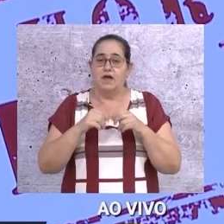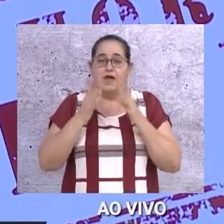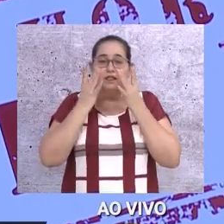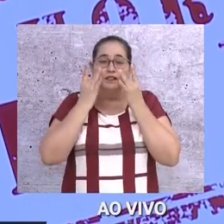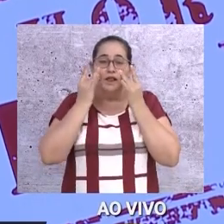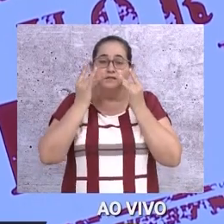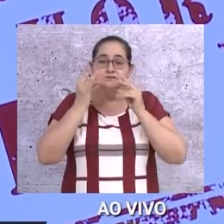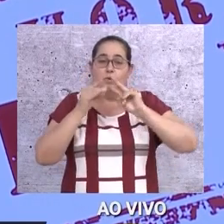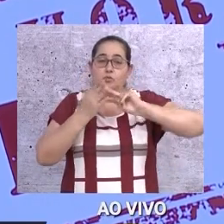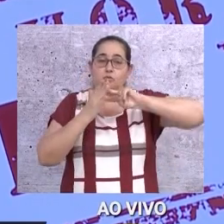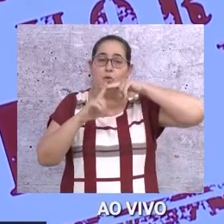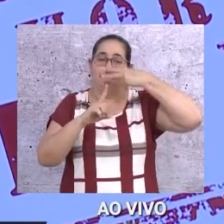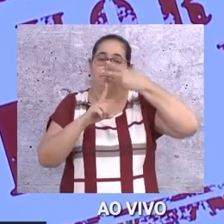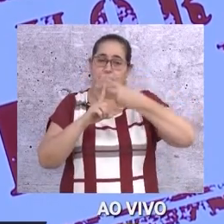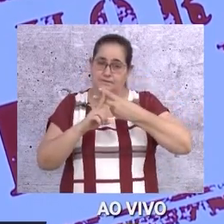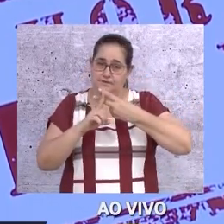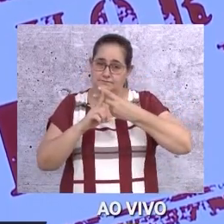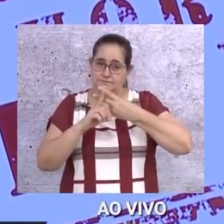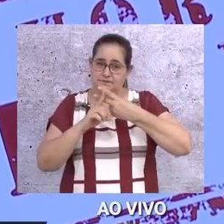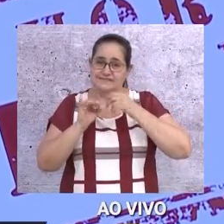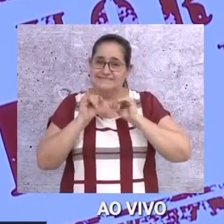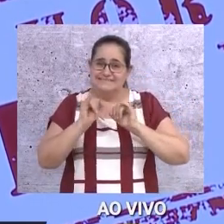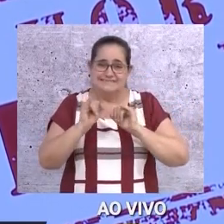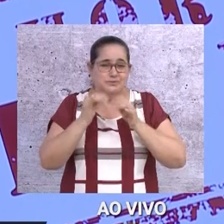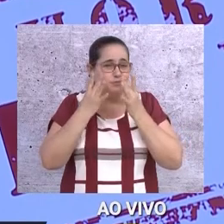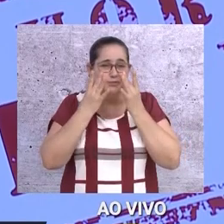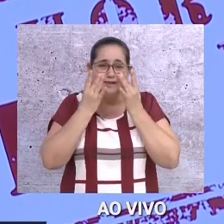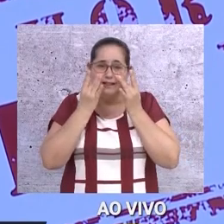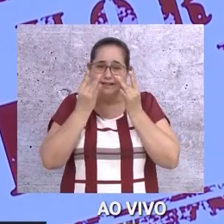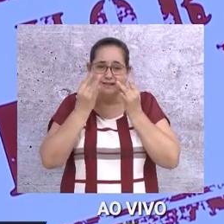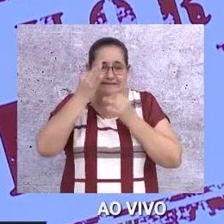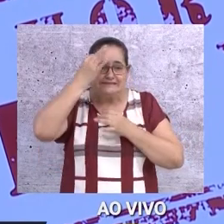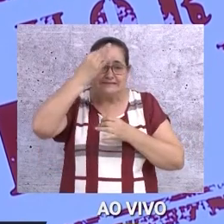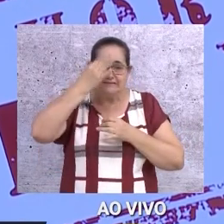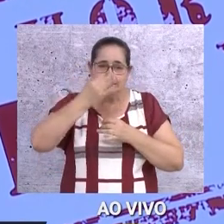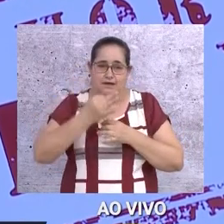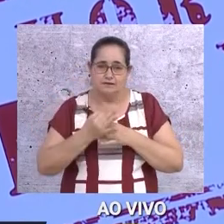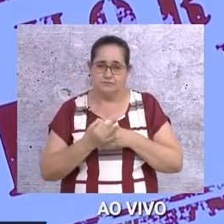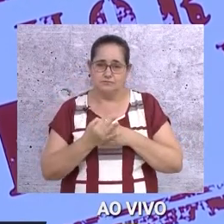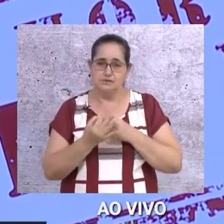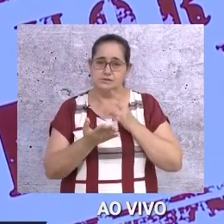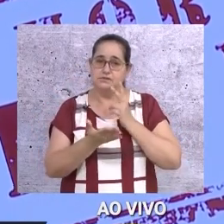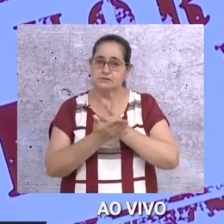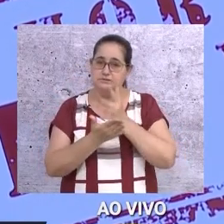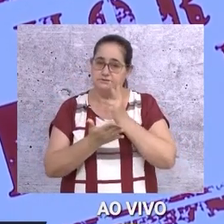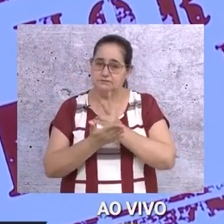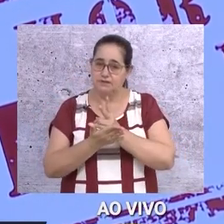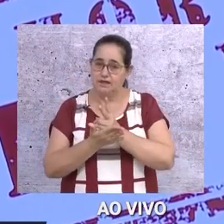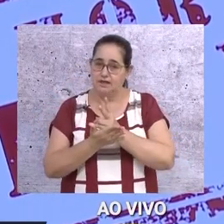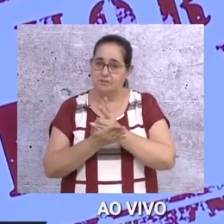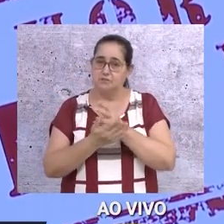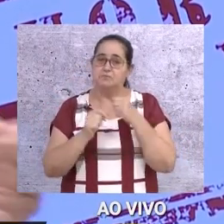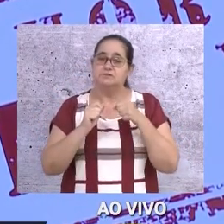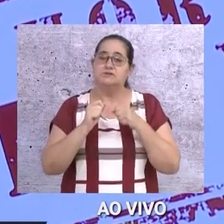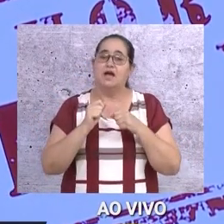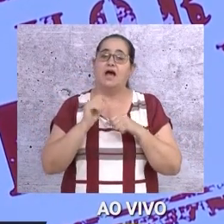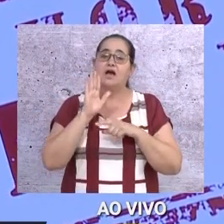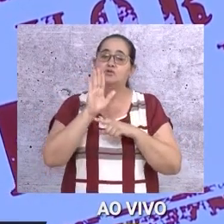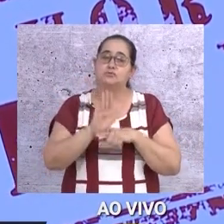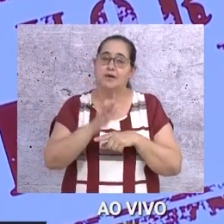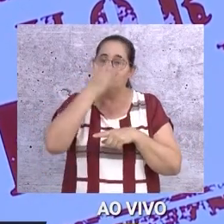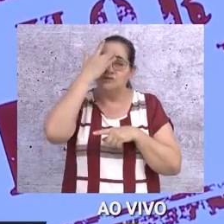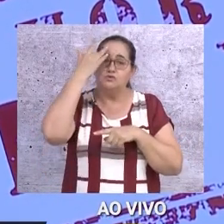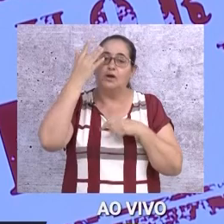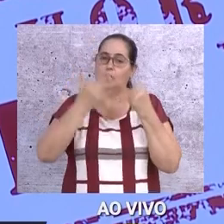atenção. Qualquer desatendimento, sempre, sempre a decisão vai pender de forma mais favorável para o